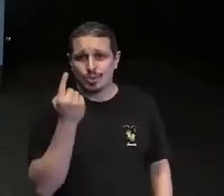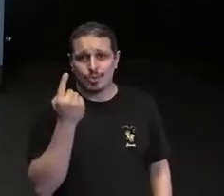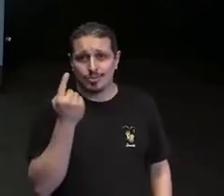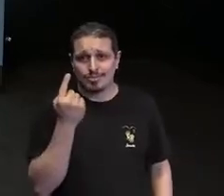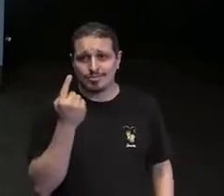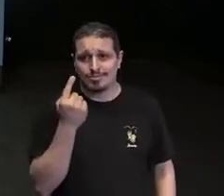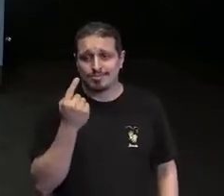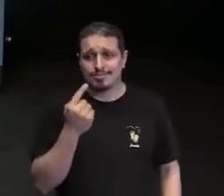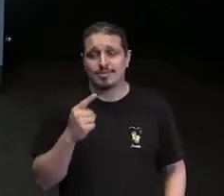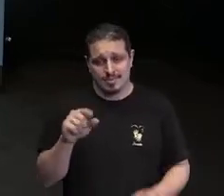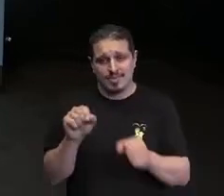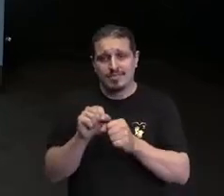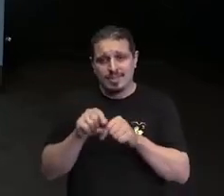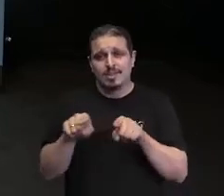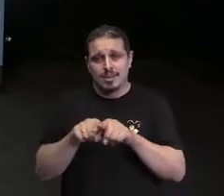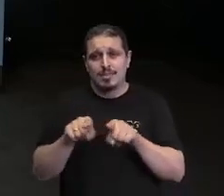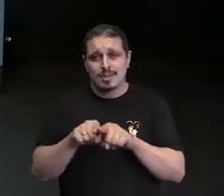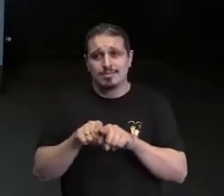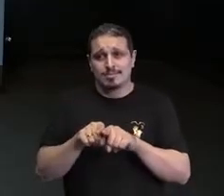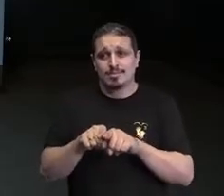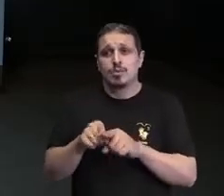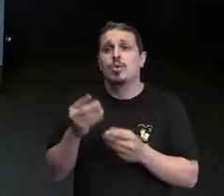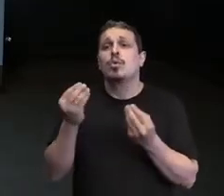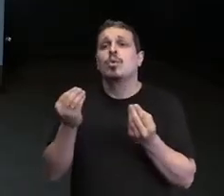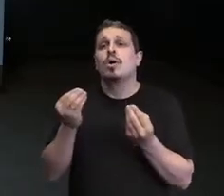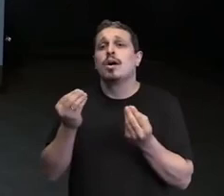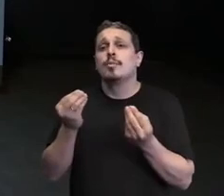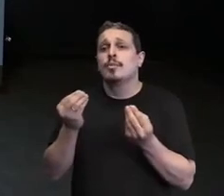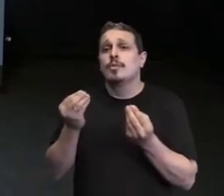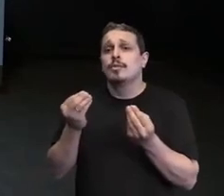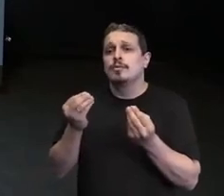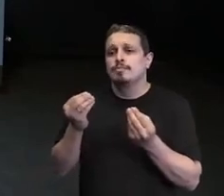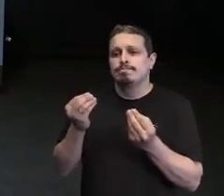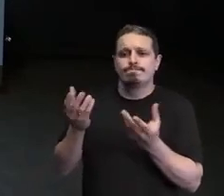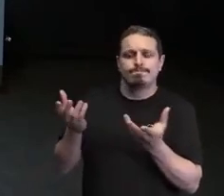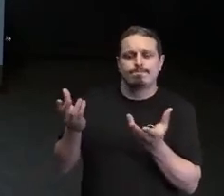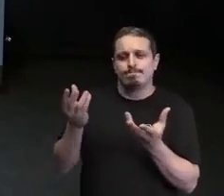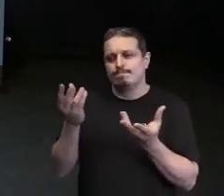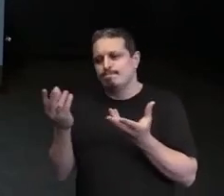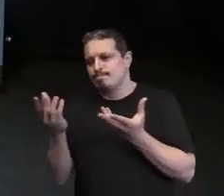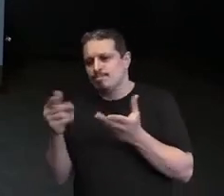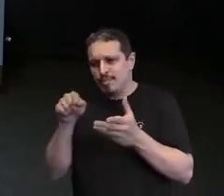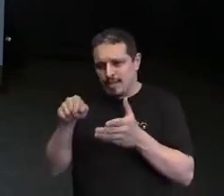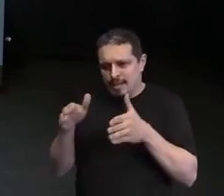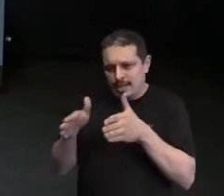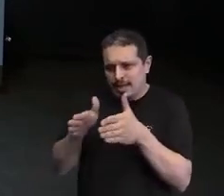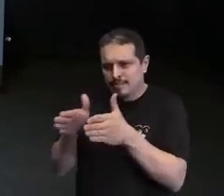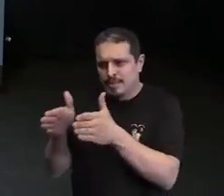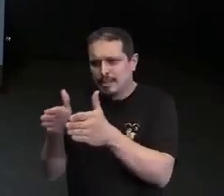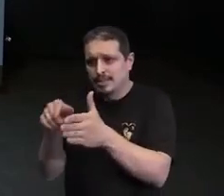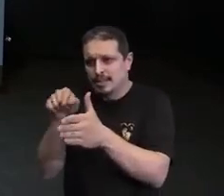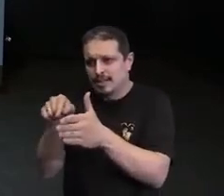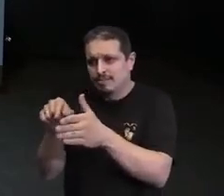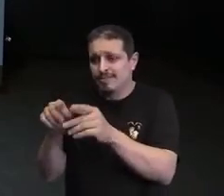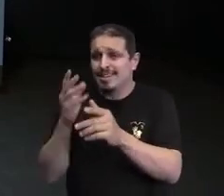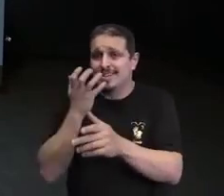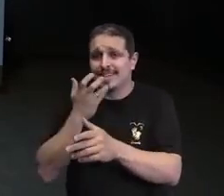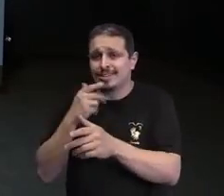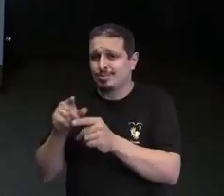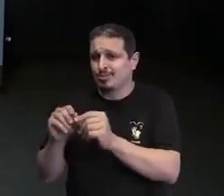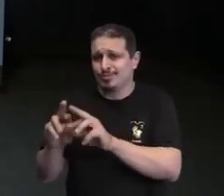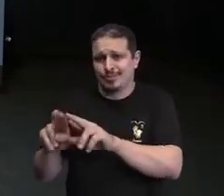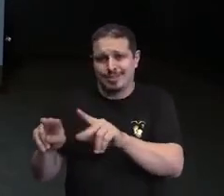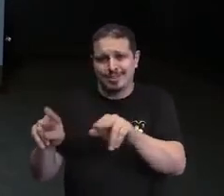de valor dentro desse mundo? E a jornada da criança diversa, ela vai se cruzar com a jornada da